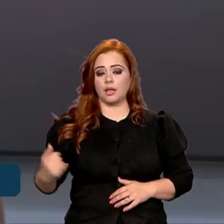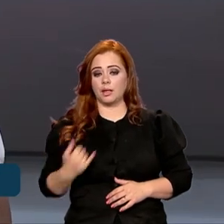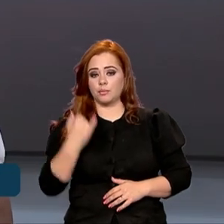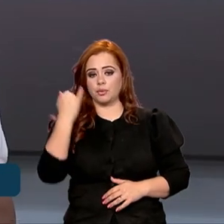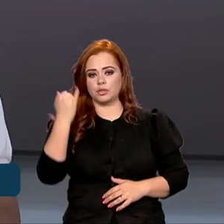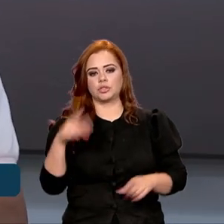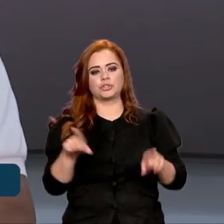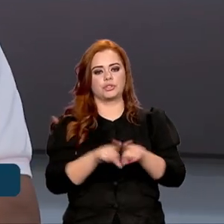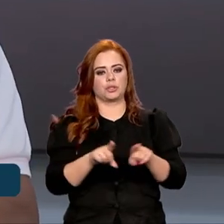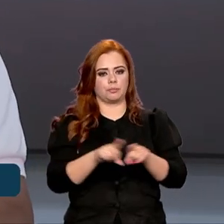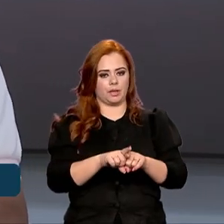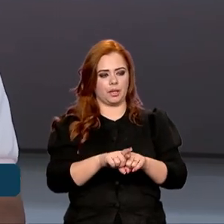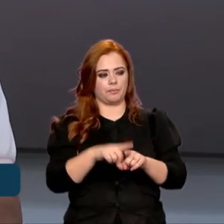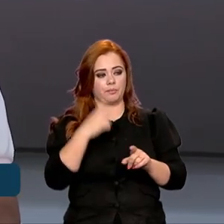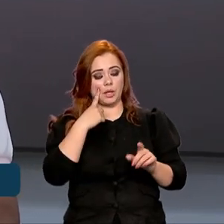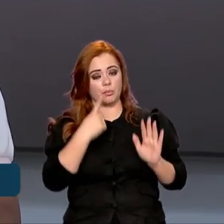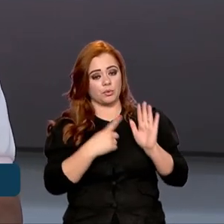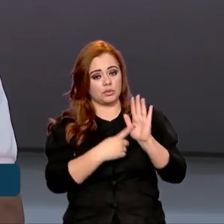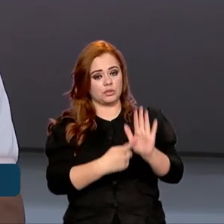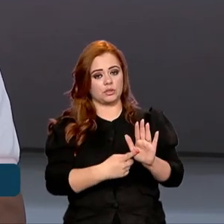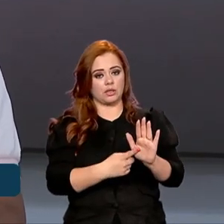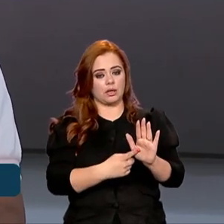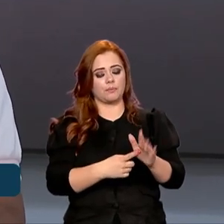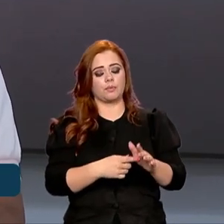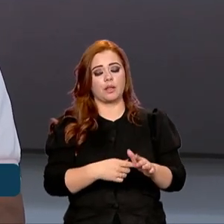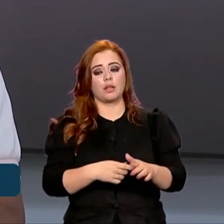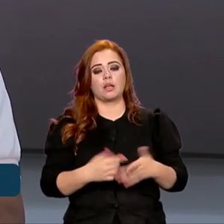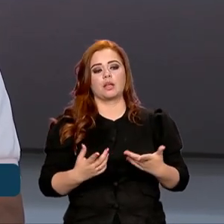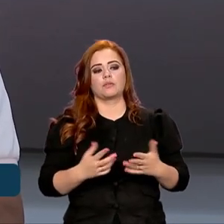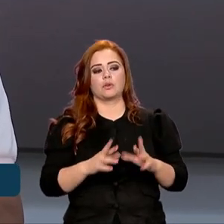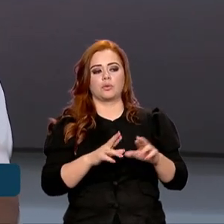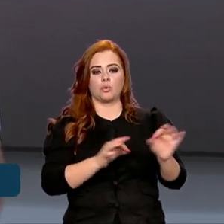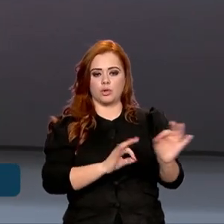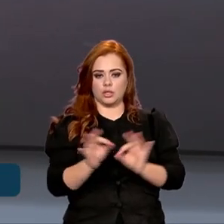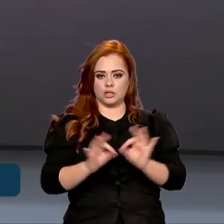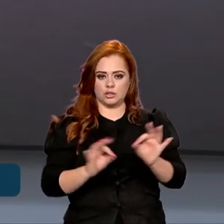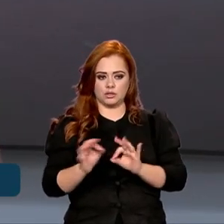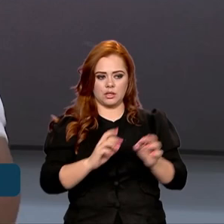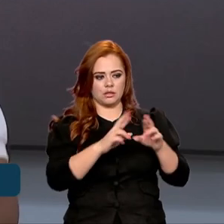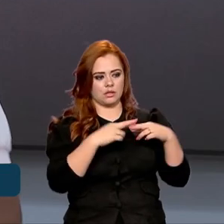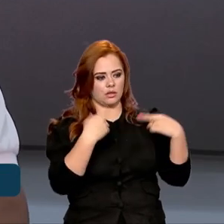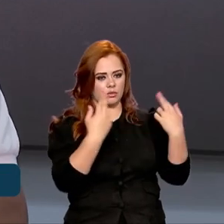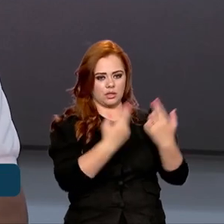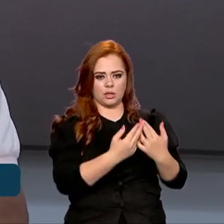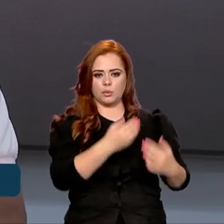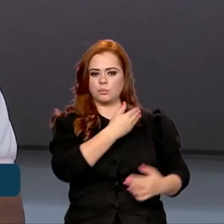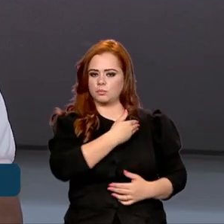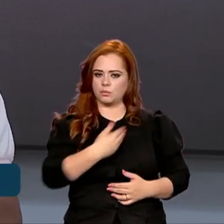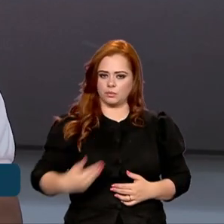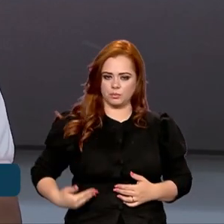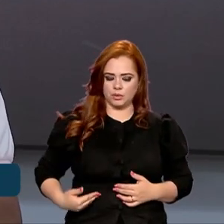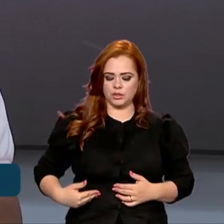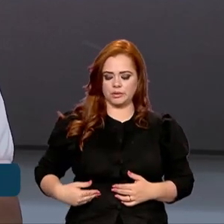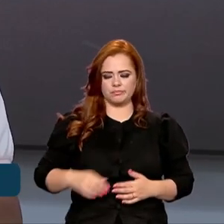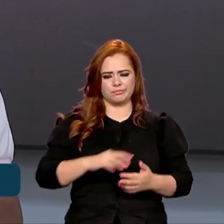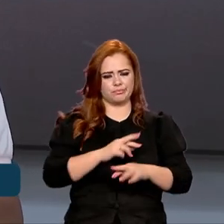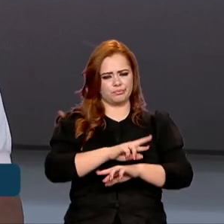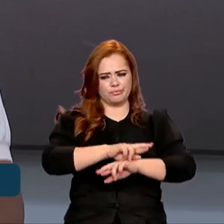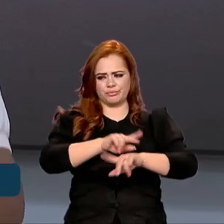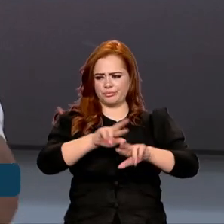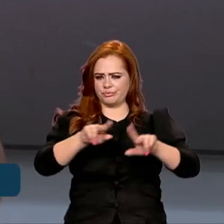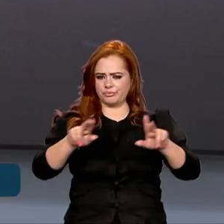registrar que foi feito várias audiências públicas e se debateu essa questão do rebaixamento para a Vila Amazônia.